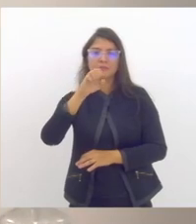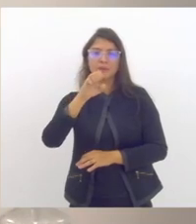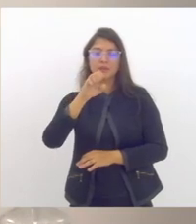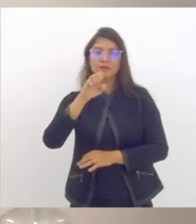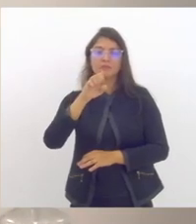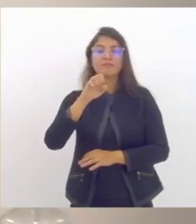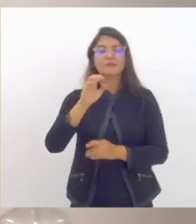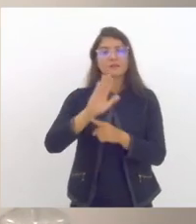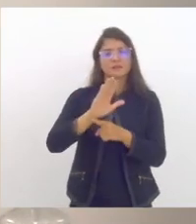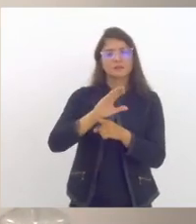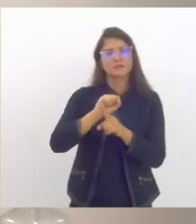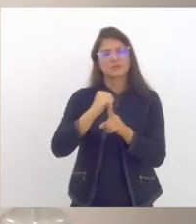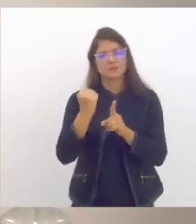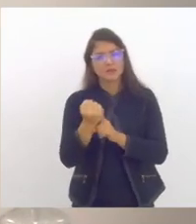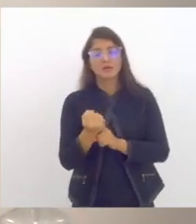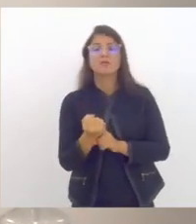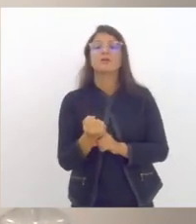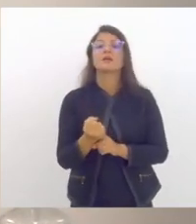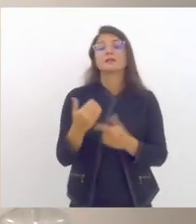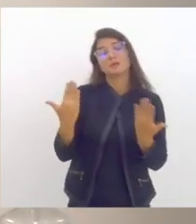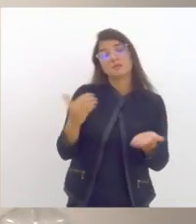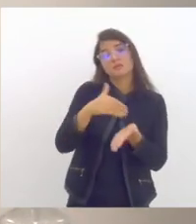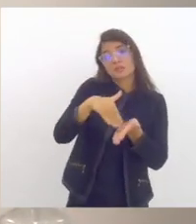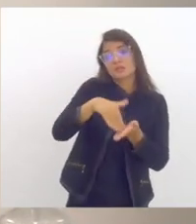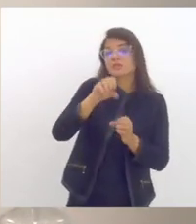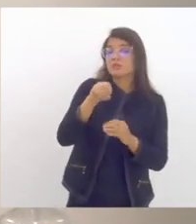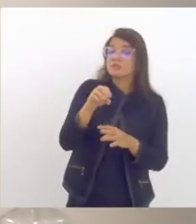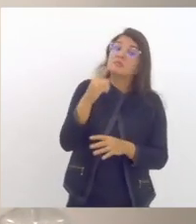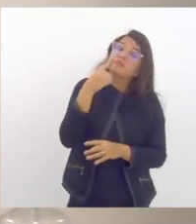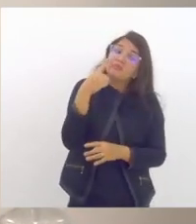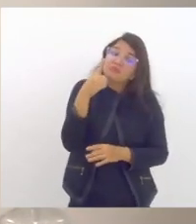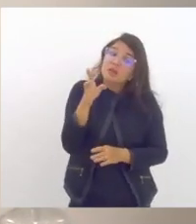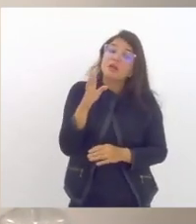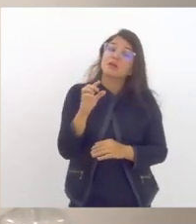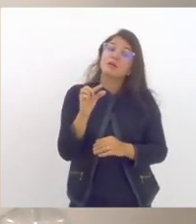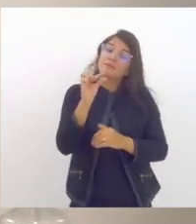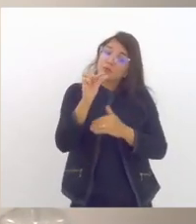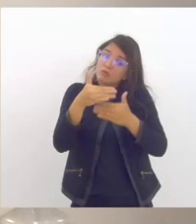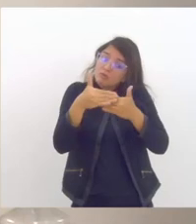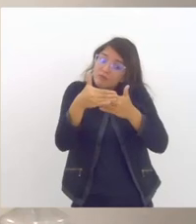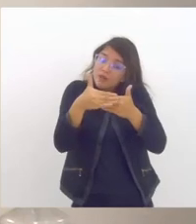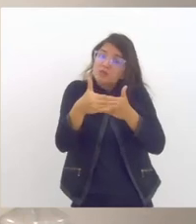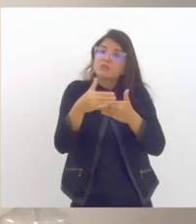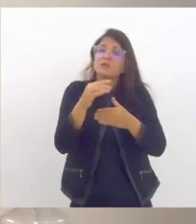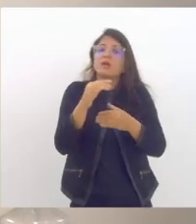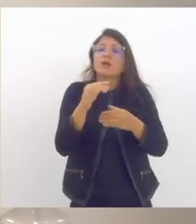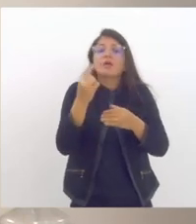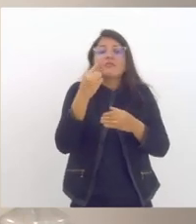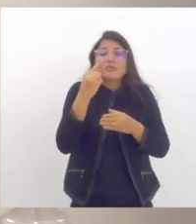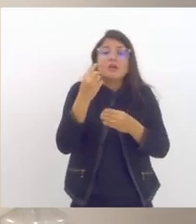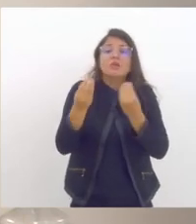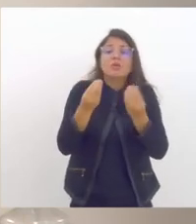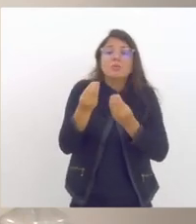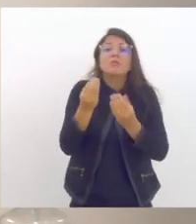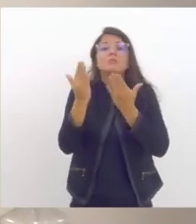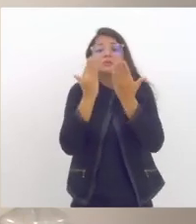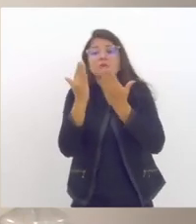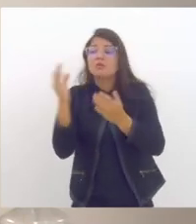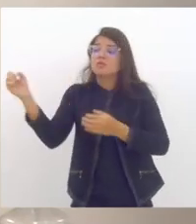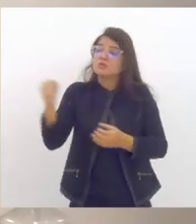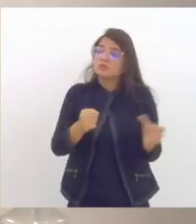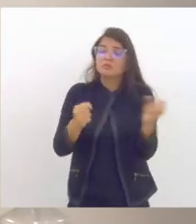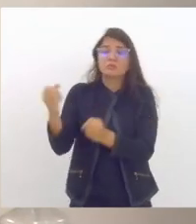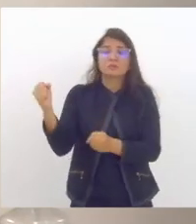secretaria de educação o estudo da possibilidade de forma imediata incorporar os psicólogos com transparência é